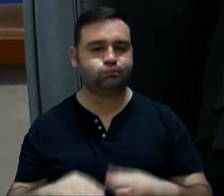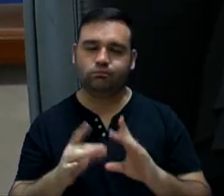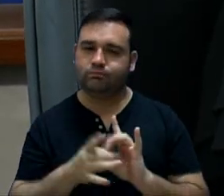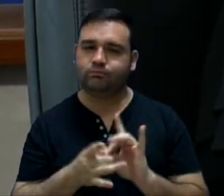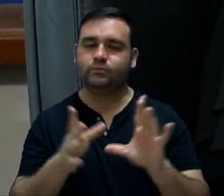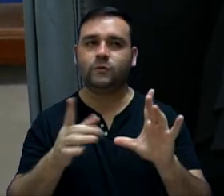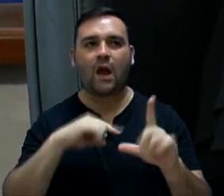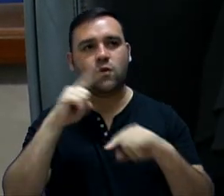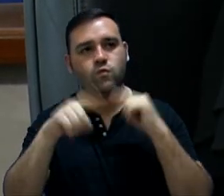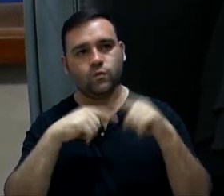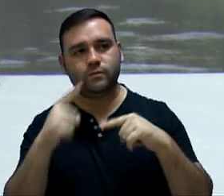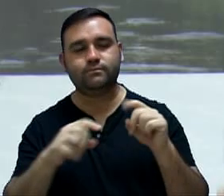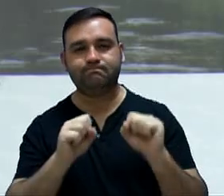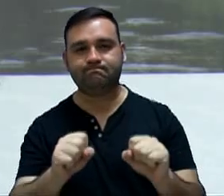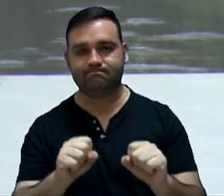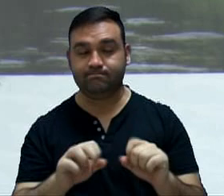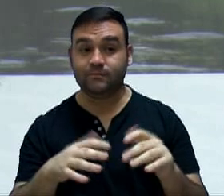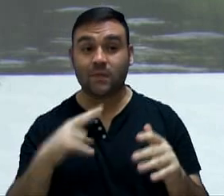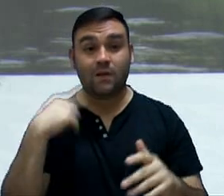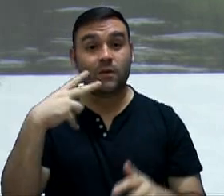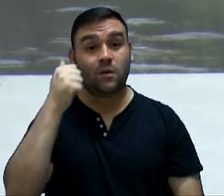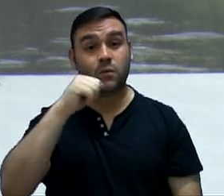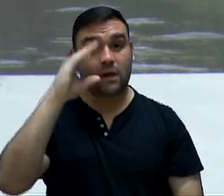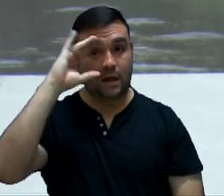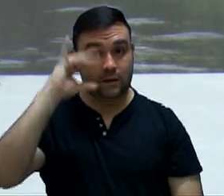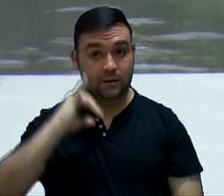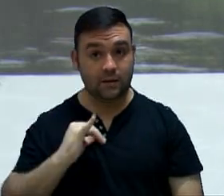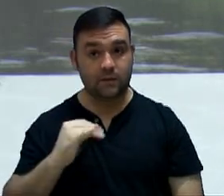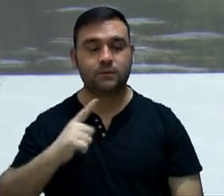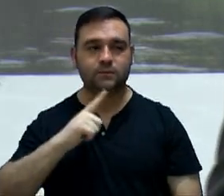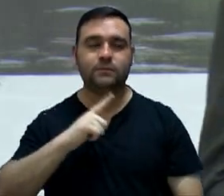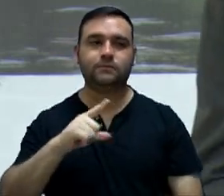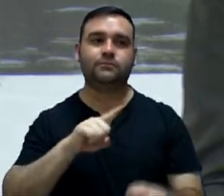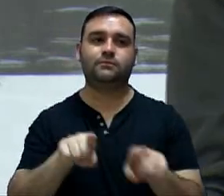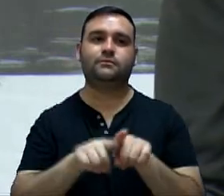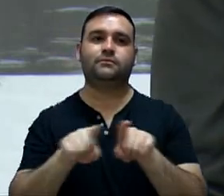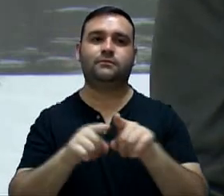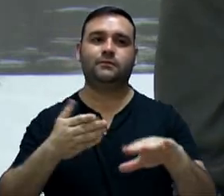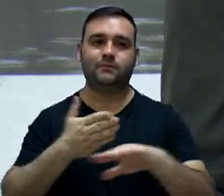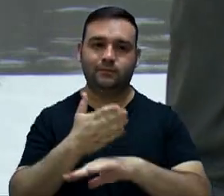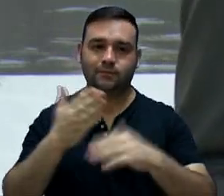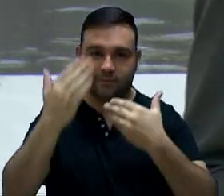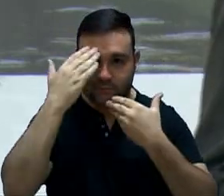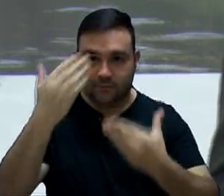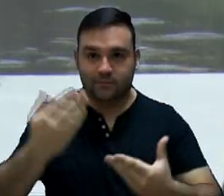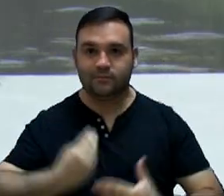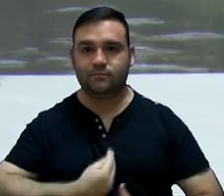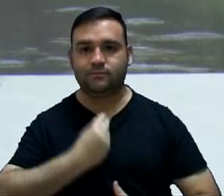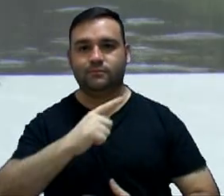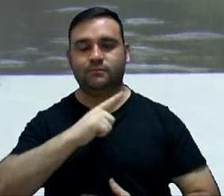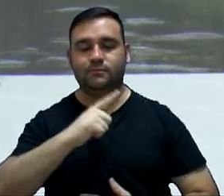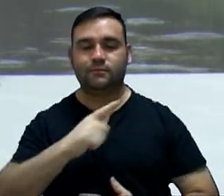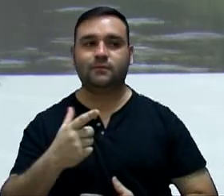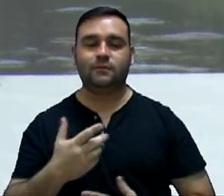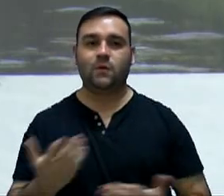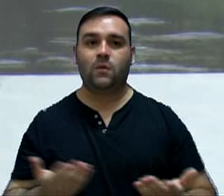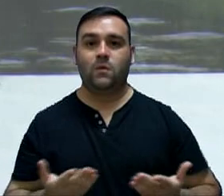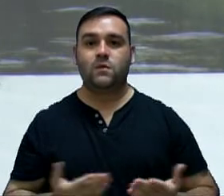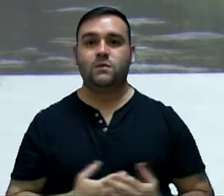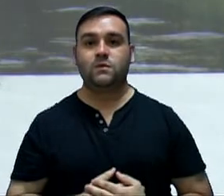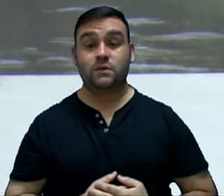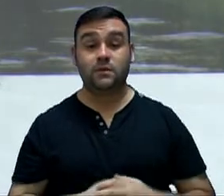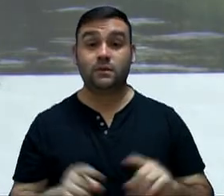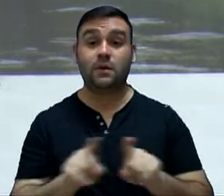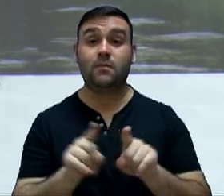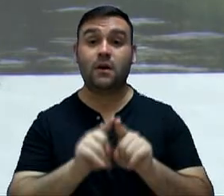elucidação de dúvidas. A vereadora Yara Bernardi participa deste evento, a quem agradecemos a sua presença